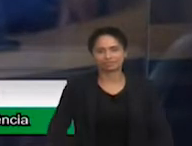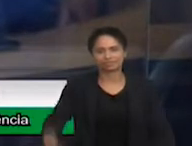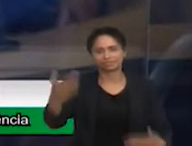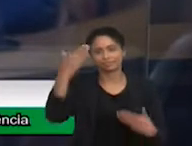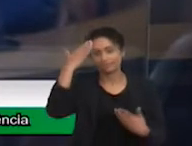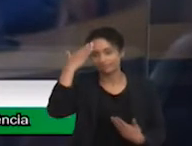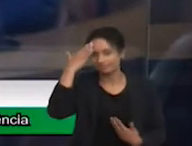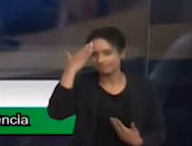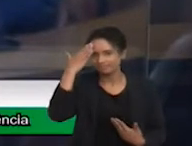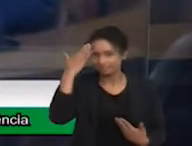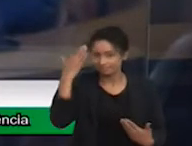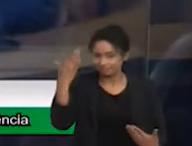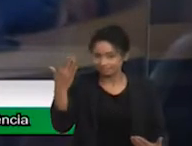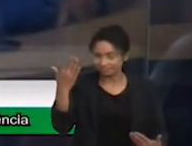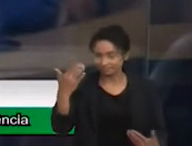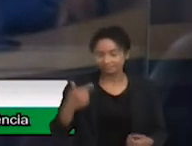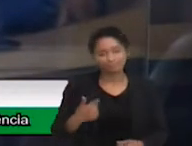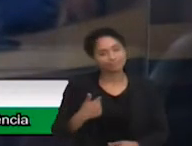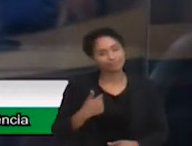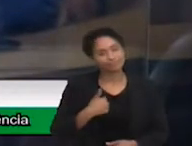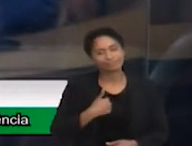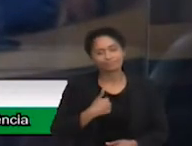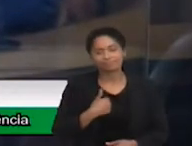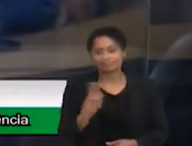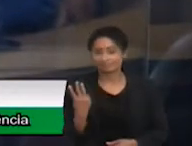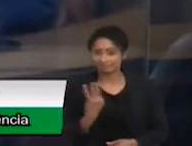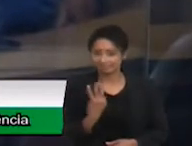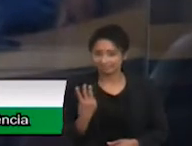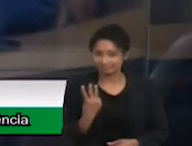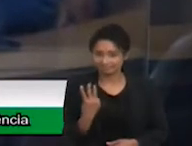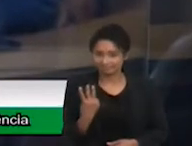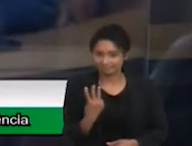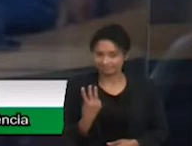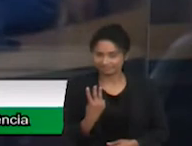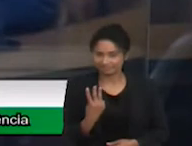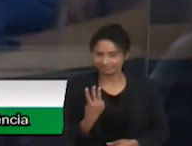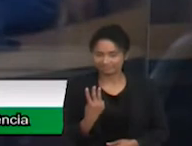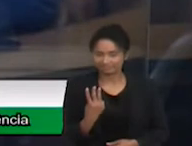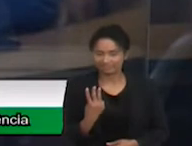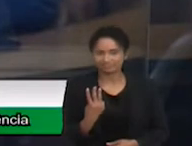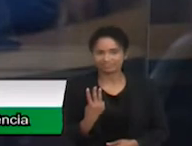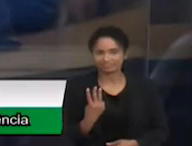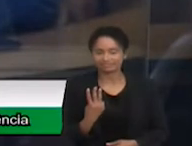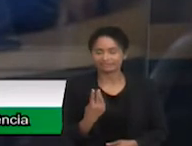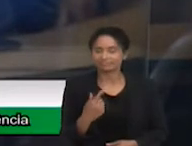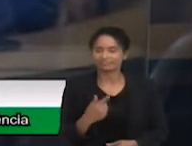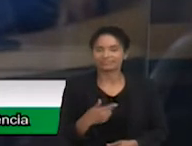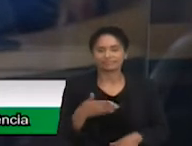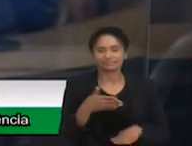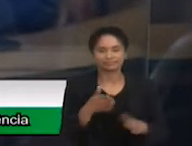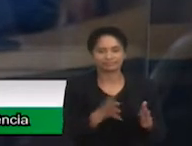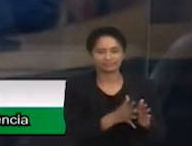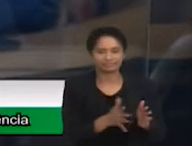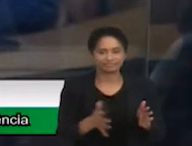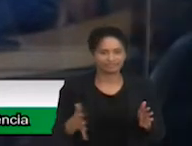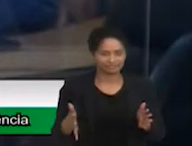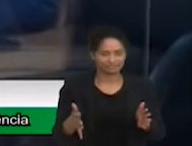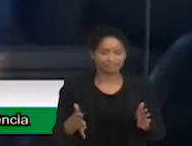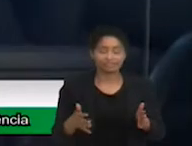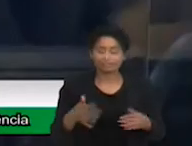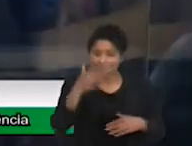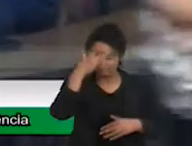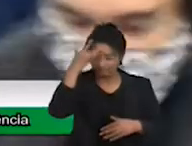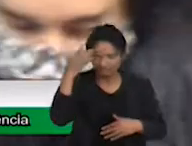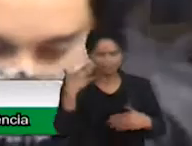eu estou no meu terceiro mandato e as primeiras pessoas que procuraram a gente para a gente estar